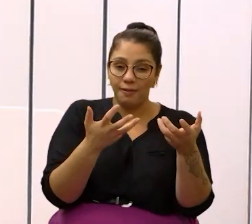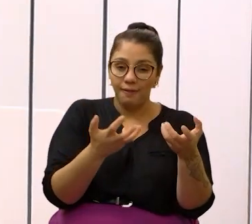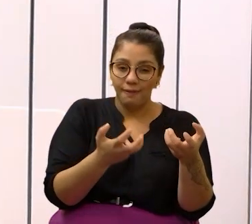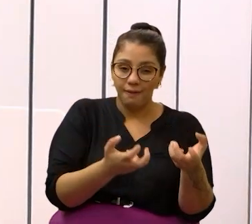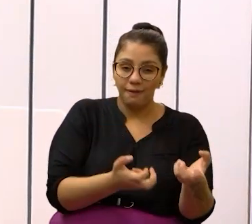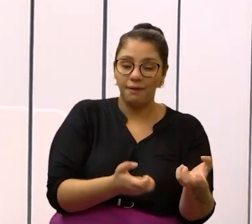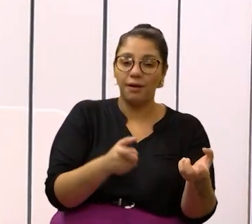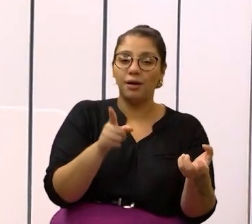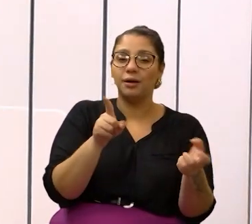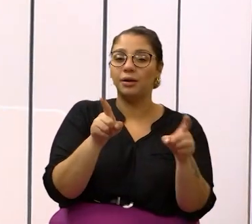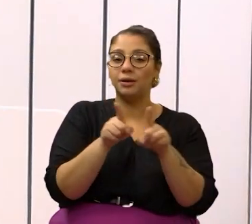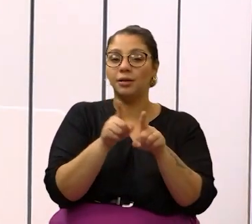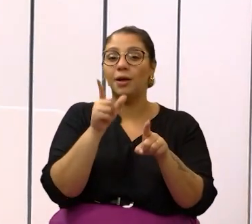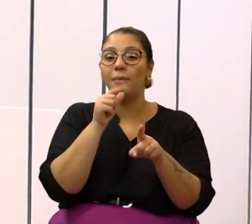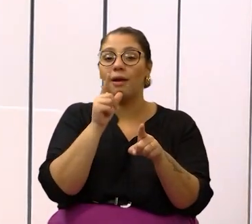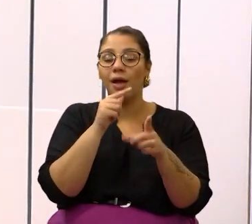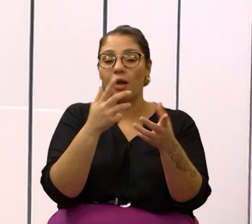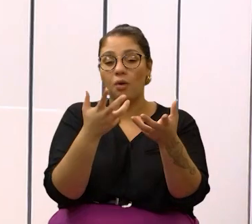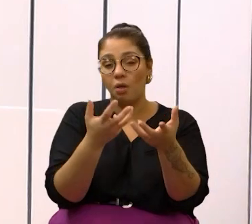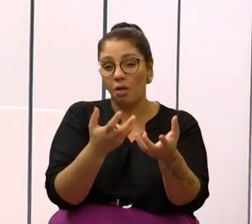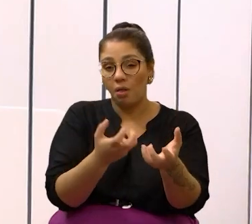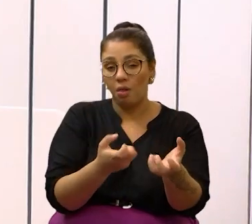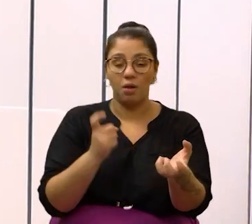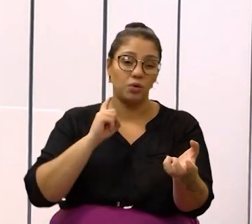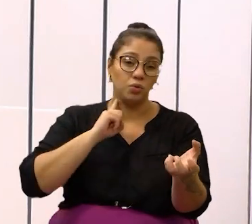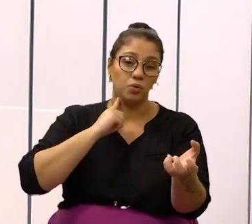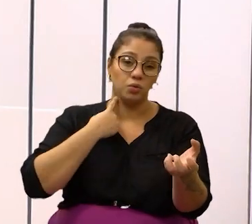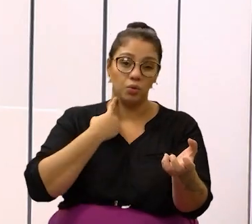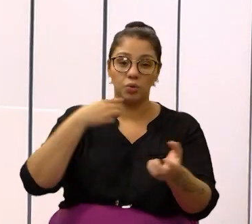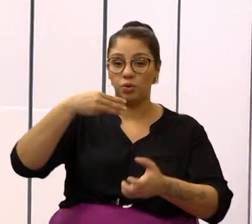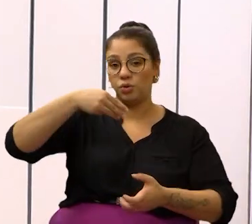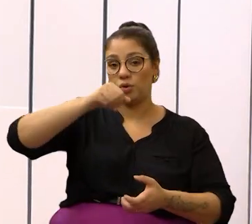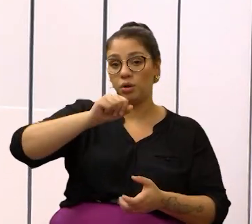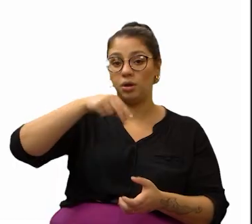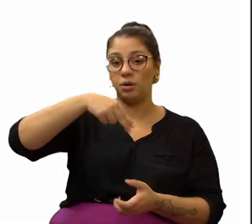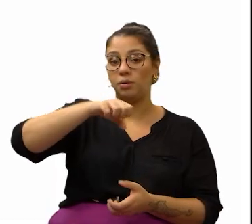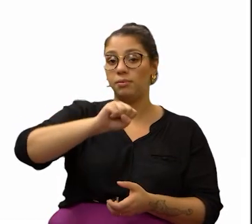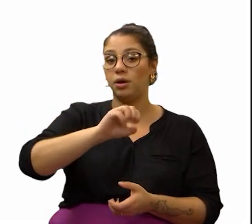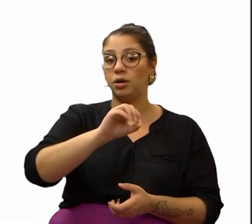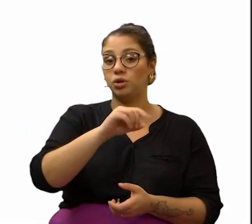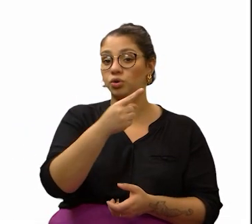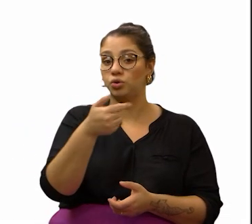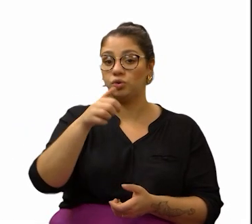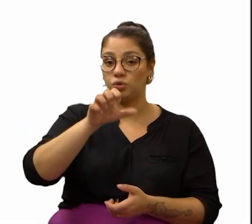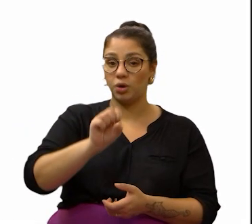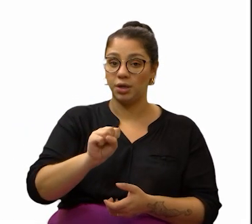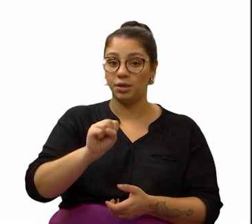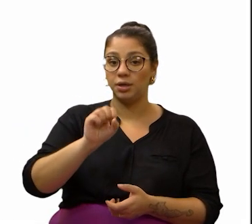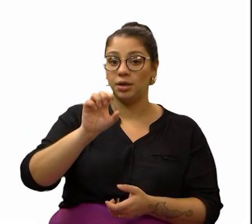do lençol freático no loteamento Mansões Santo Antônio. Entre os anos de